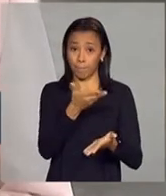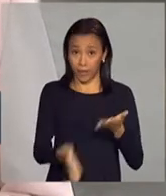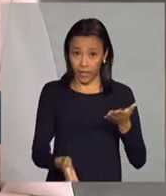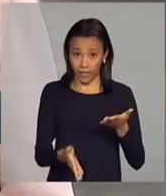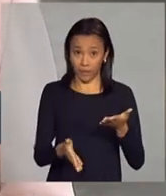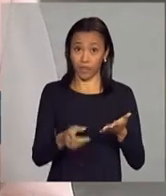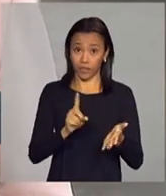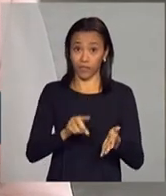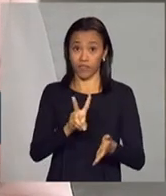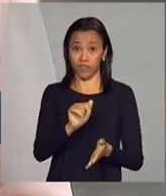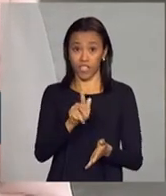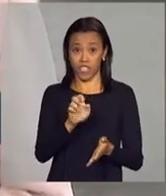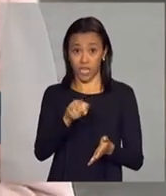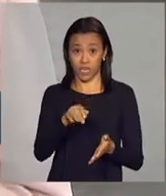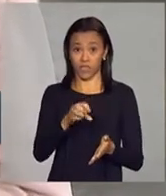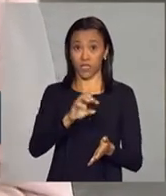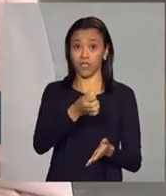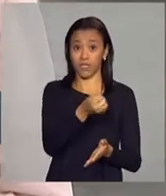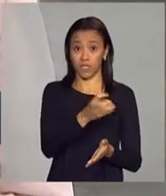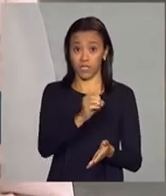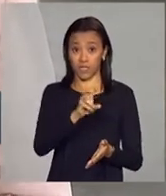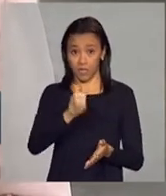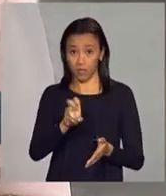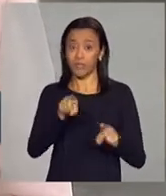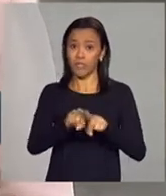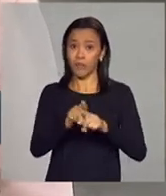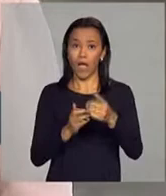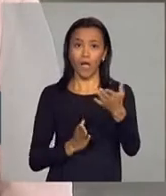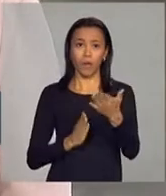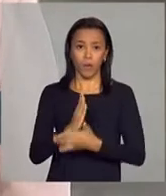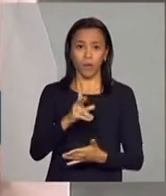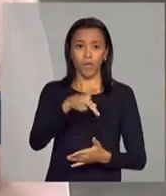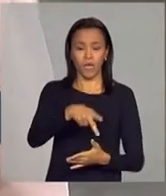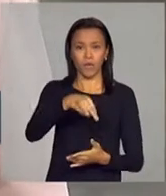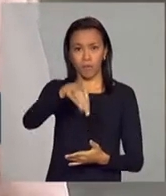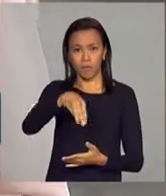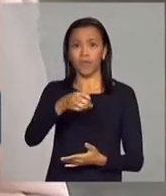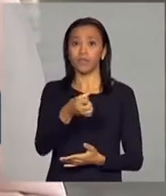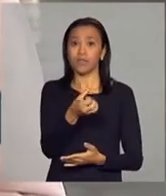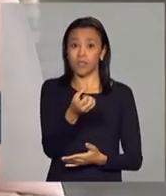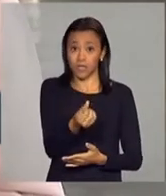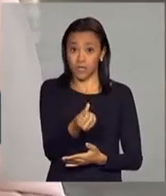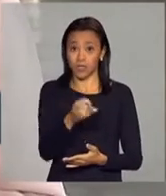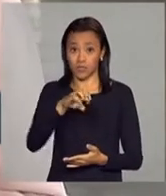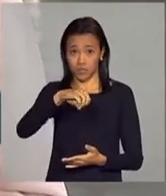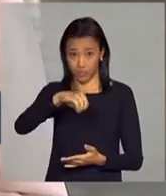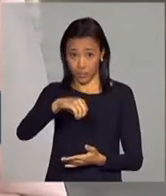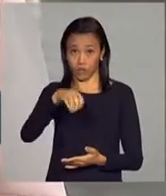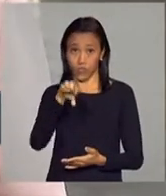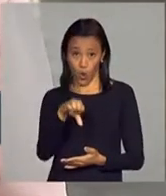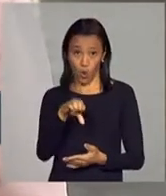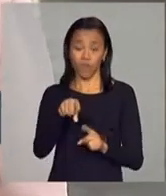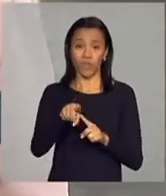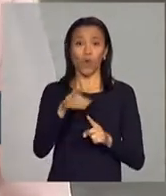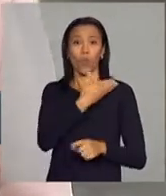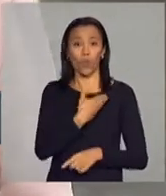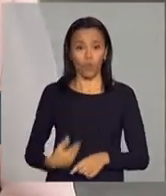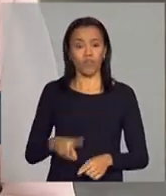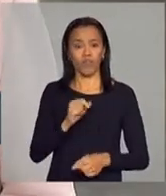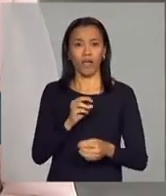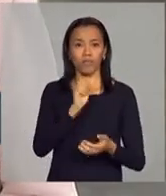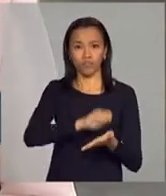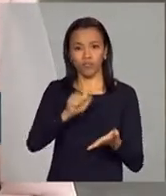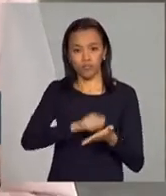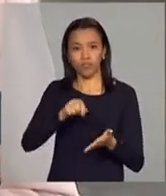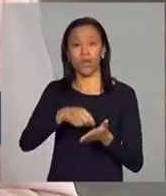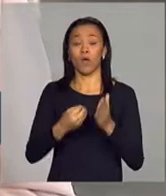da MP605 e a aprovação da MP609, o governo vai editar um decreto, a